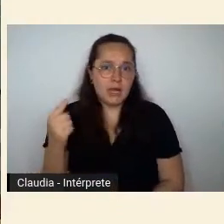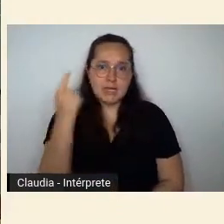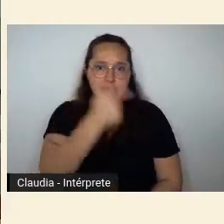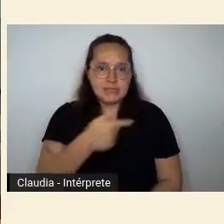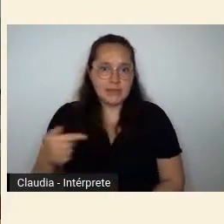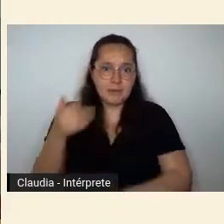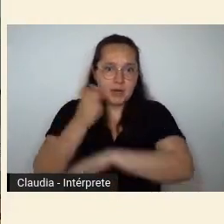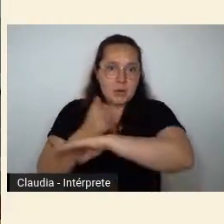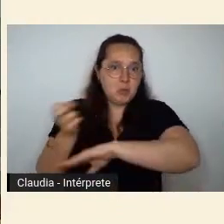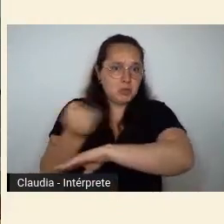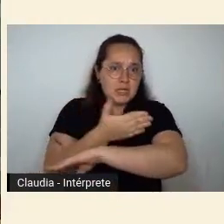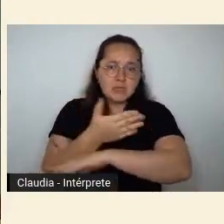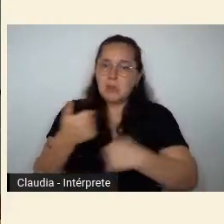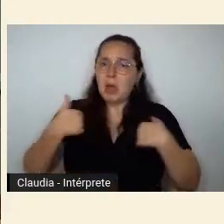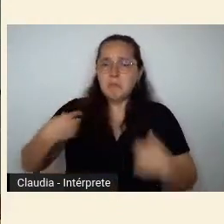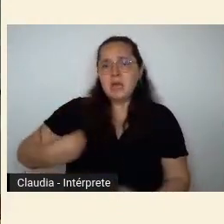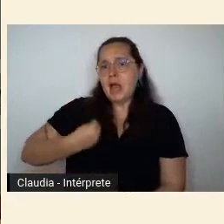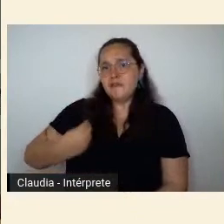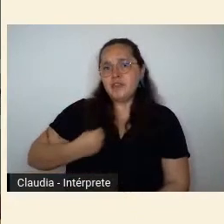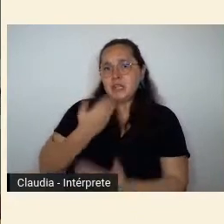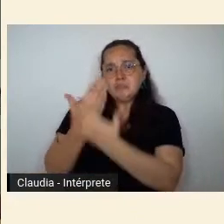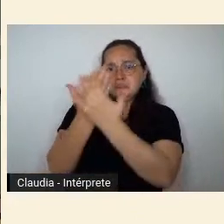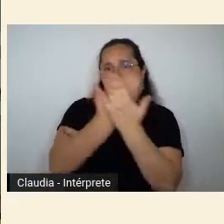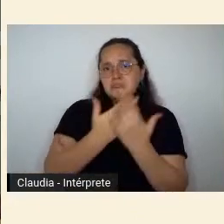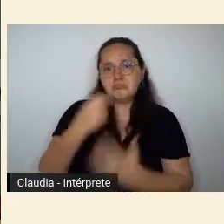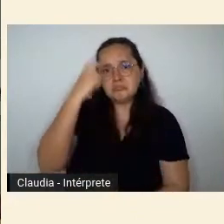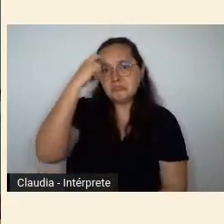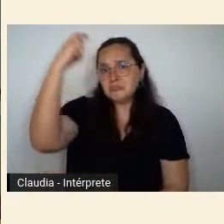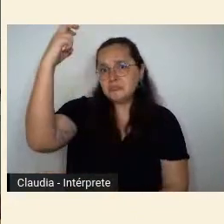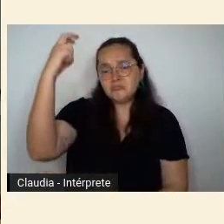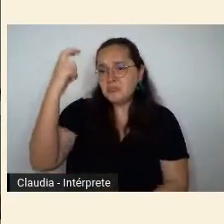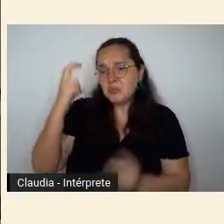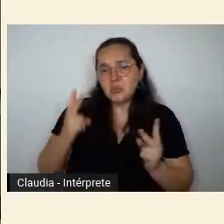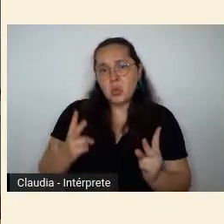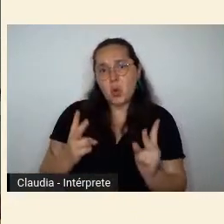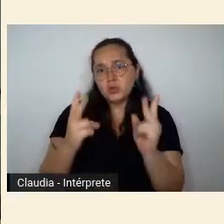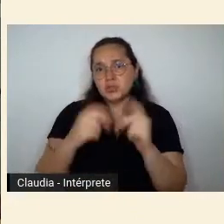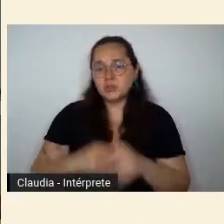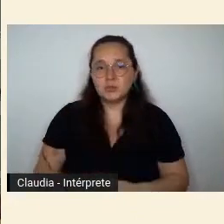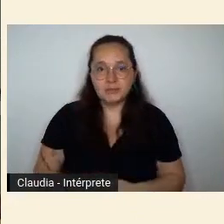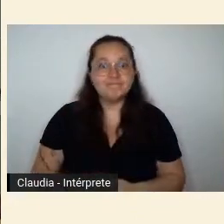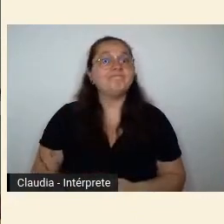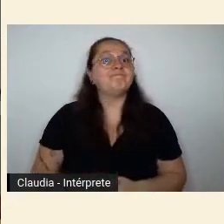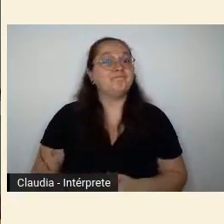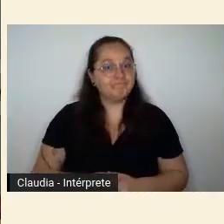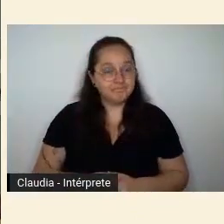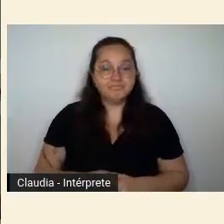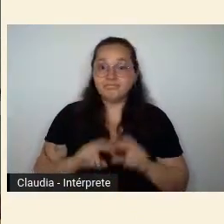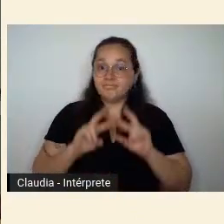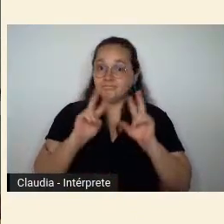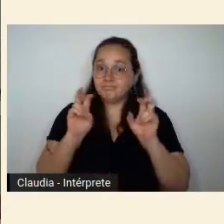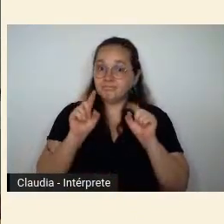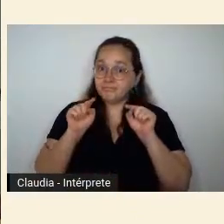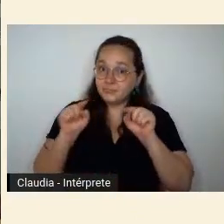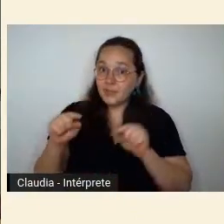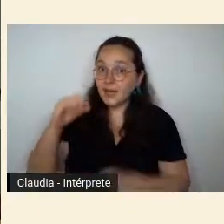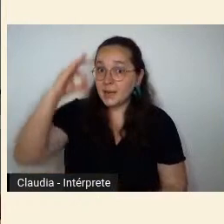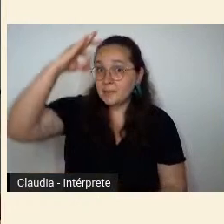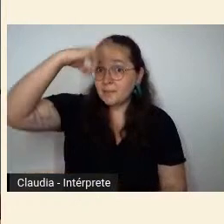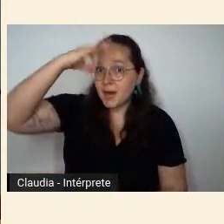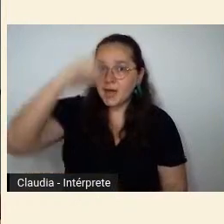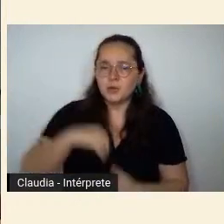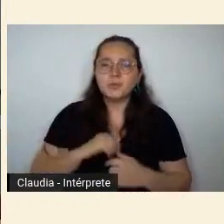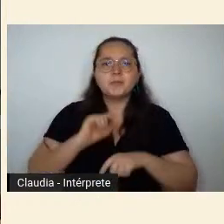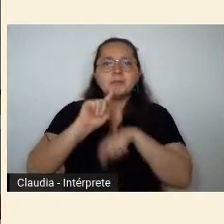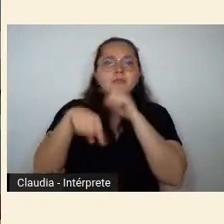fecha aspas mesmo assim vale lembrar nessa fala que logo em seu início Mario não deixa margem para dúvidas sobre o